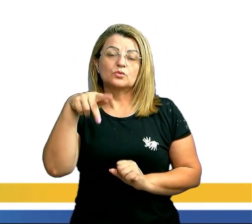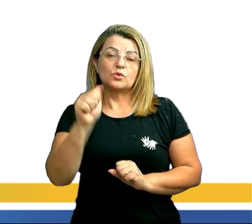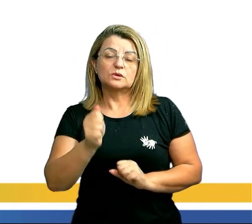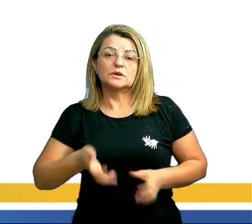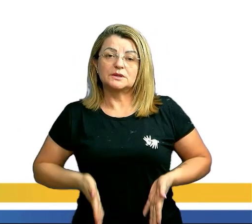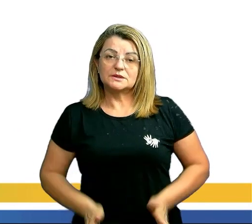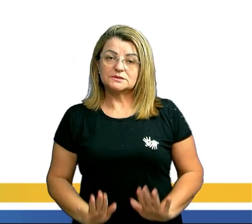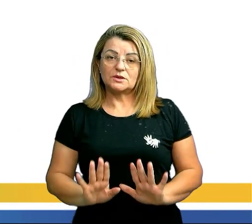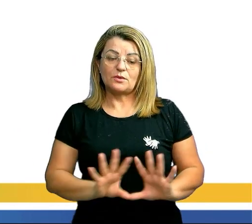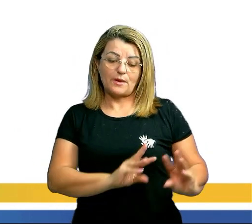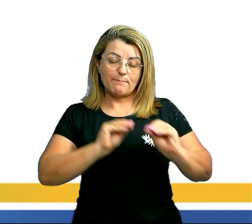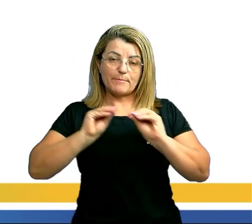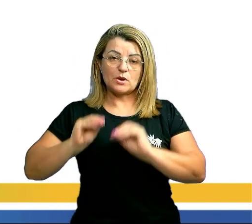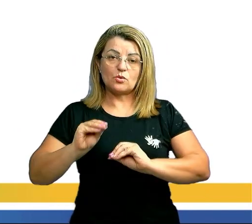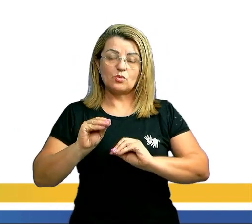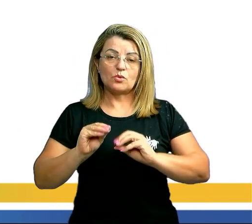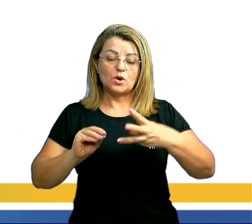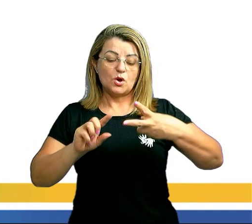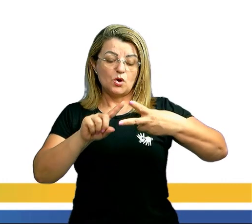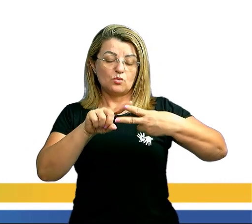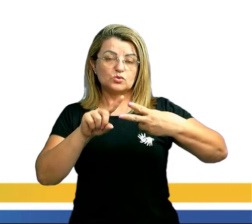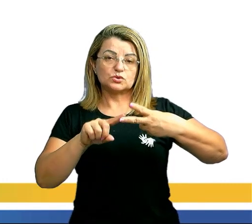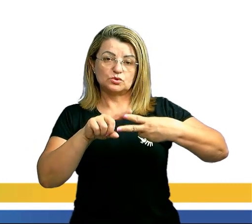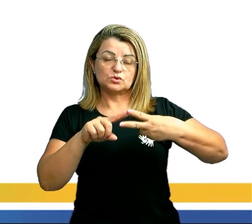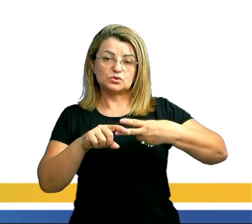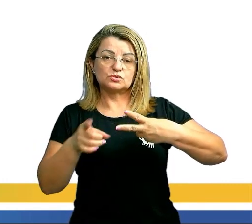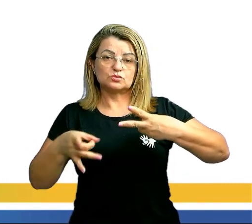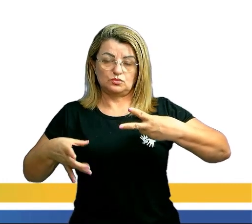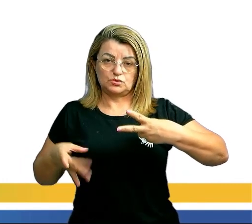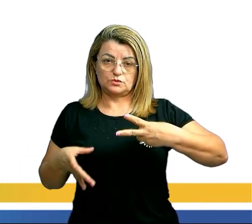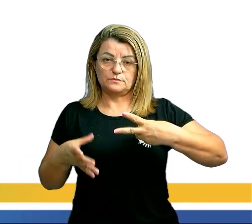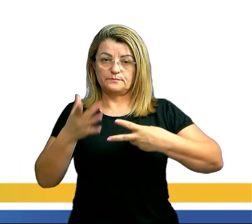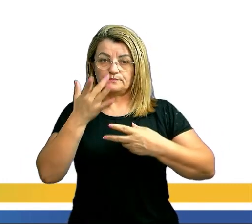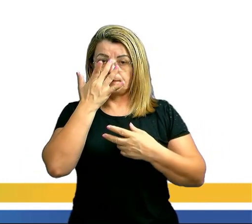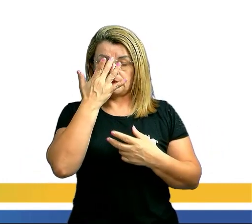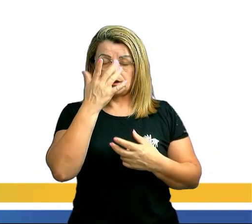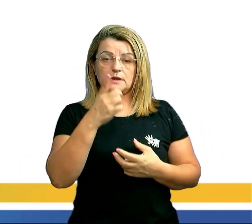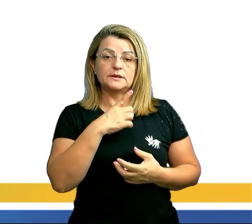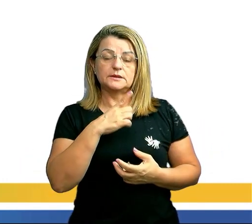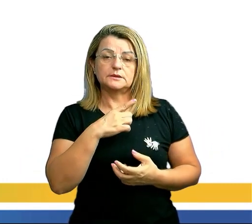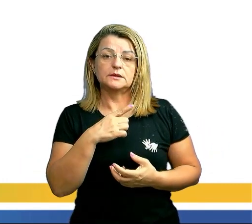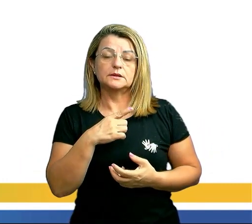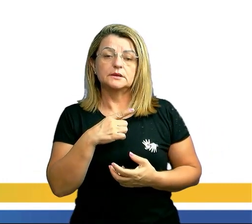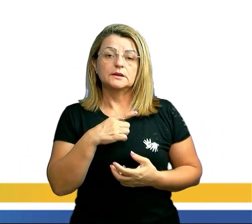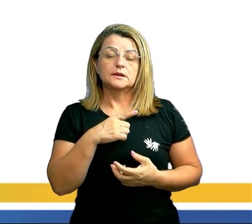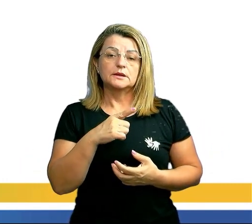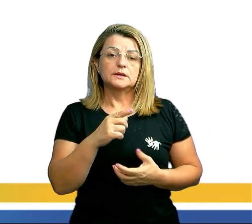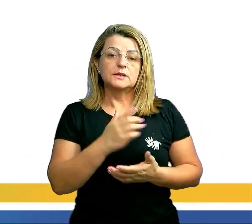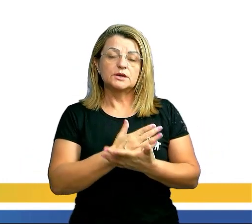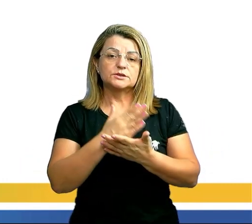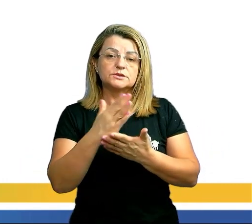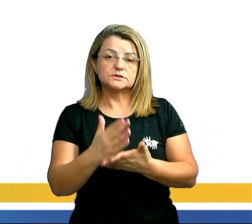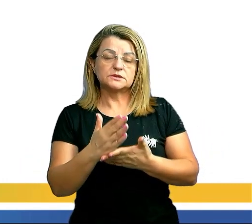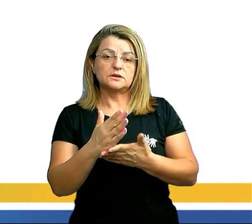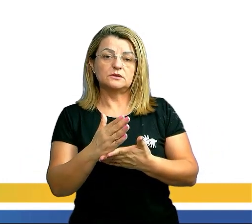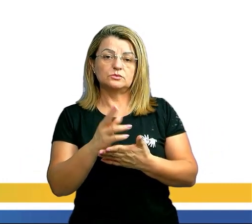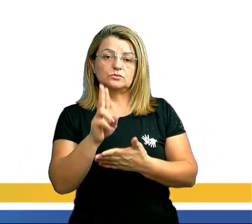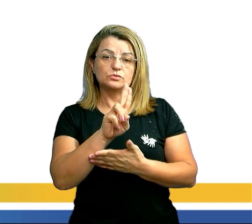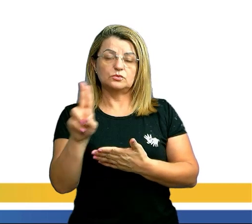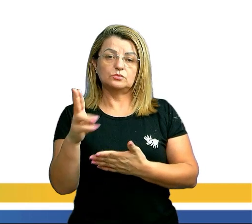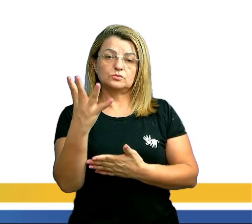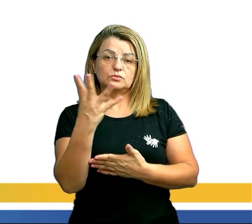os dois últimos. E as iniciais do nome de seus quatro filhos, Aldo, Alexandre, Maria e Isabel.